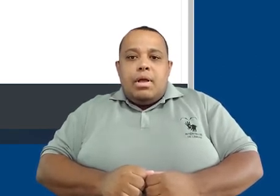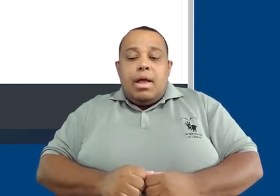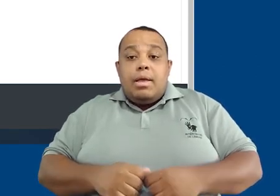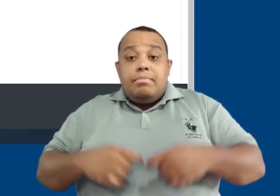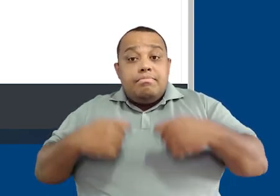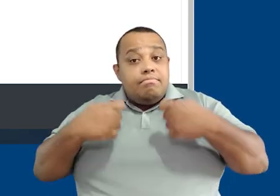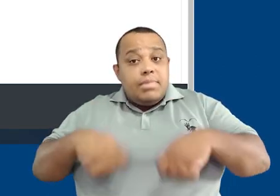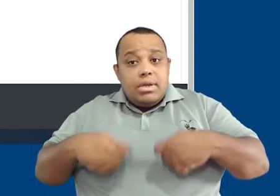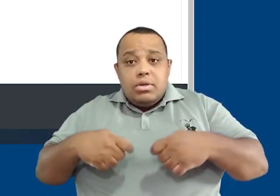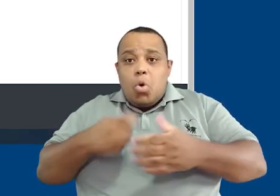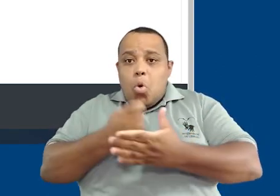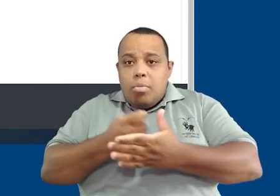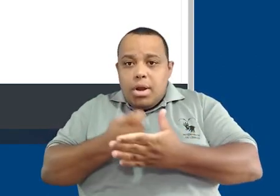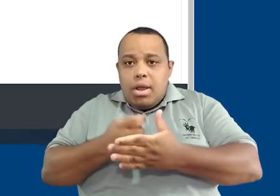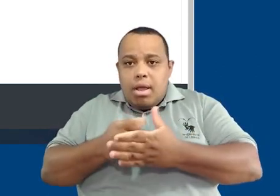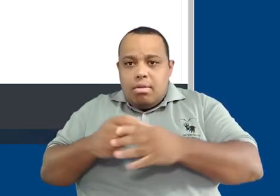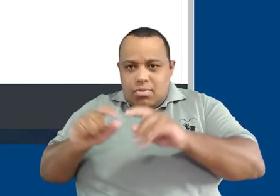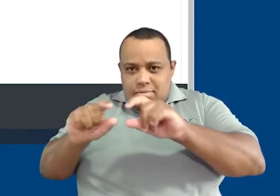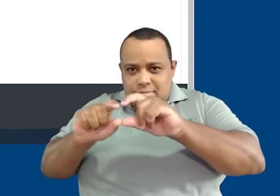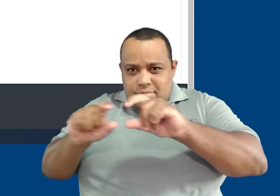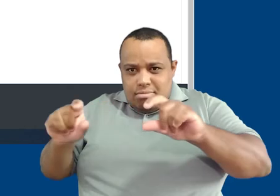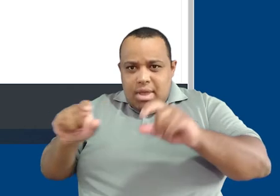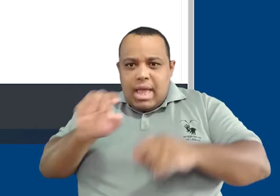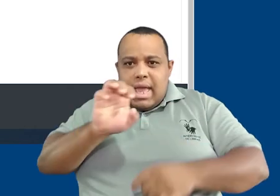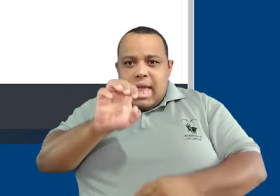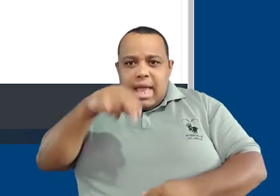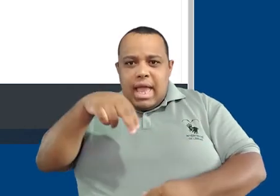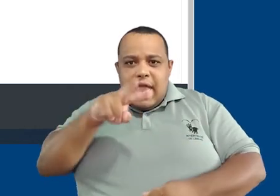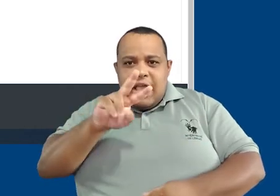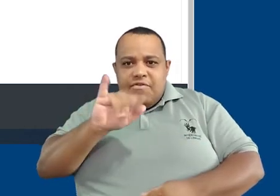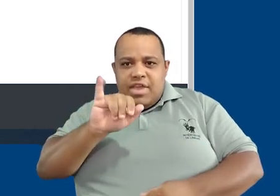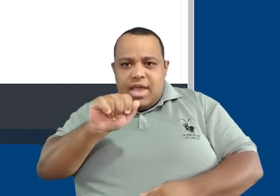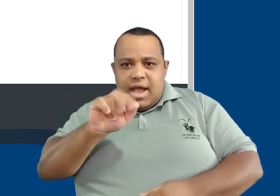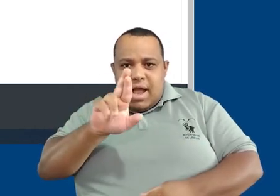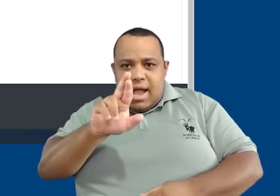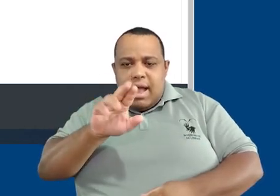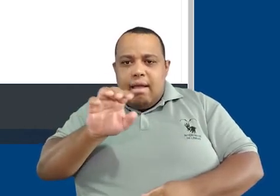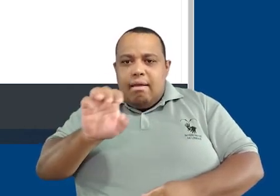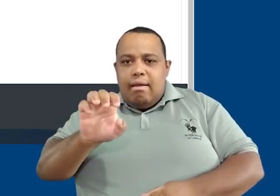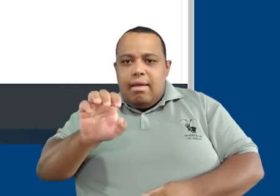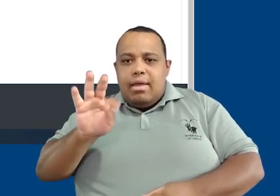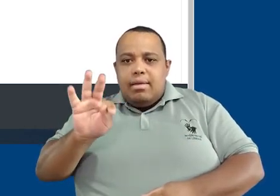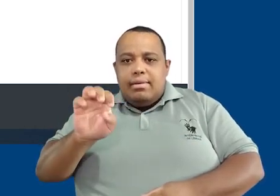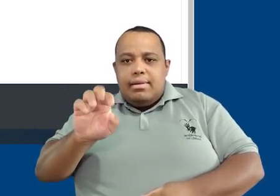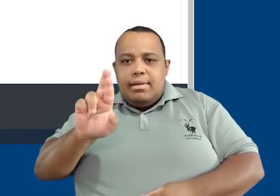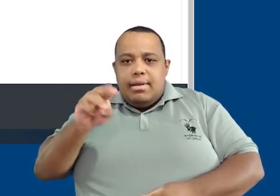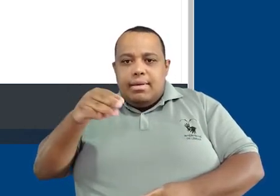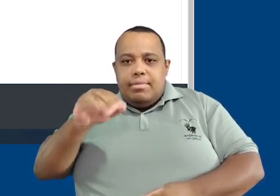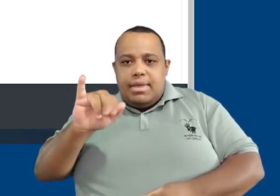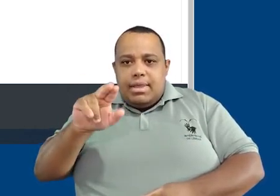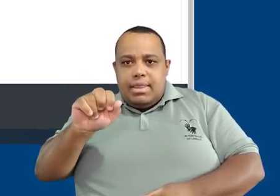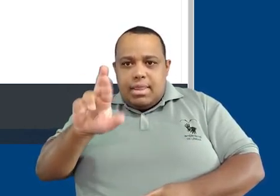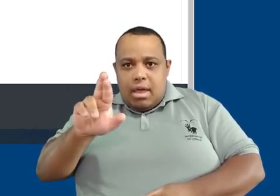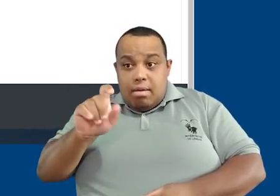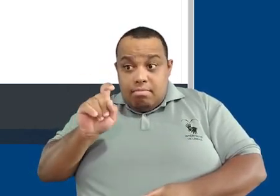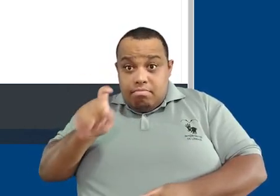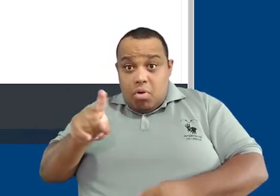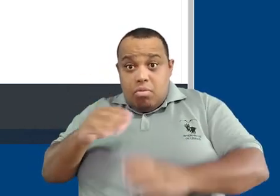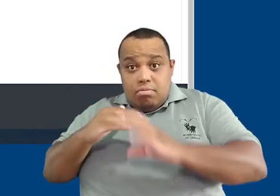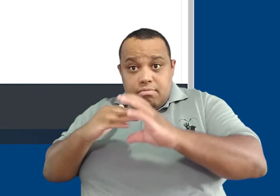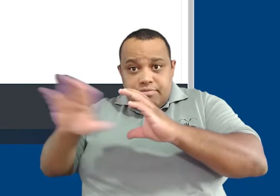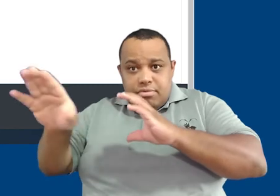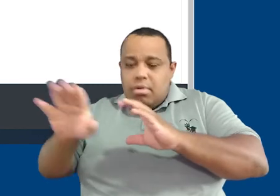é necessário clicar nesse botão, enviar tudo e terminar, para que a tentativa seja considerada como encerrada.